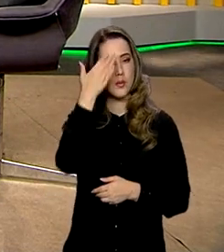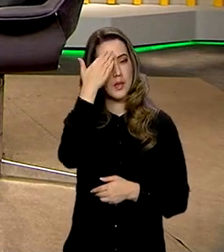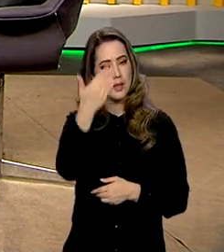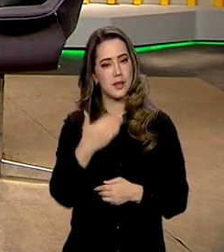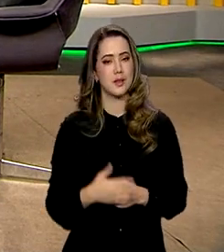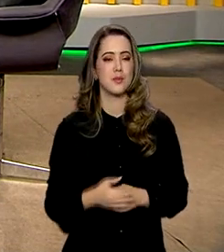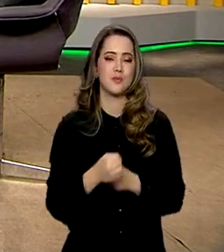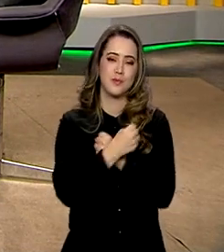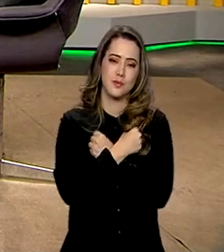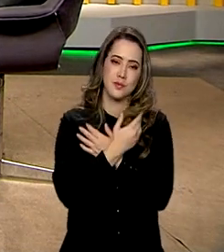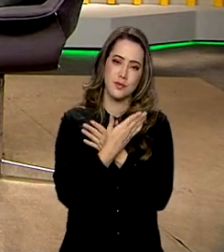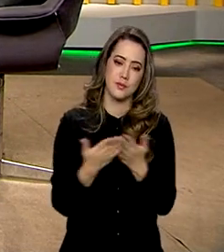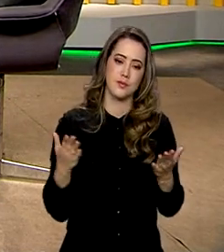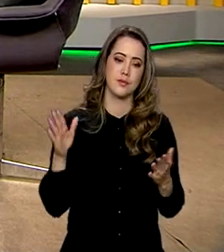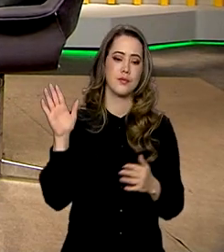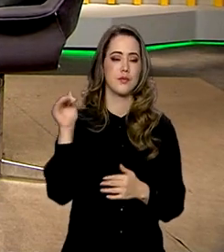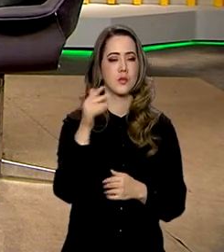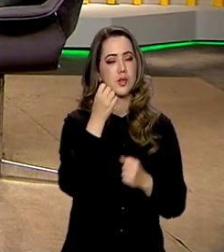viu? Muito obrigado. Um abraço a você e aos telespectadores.